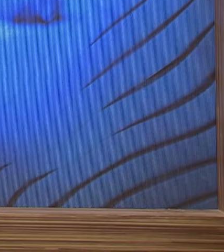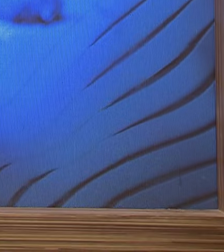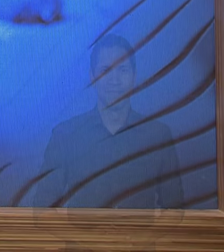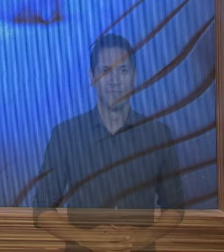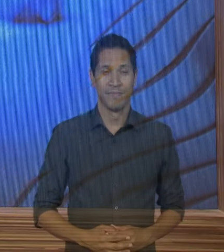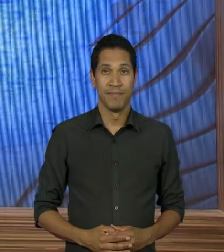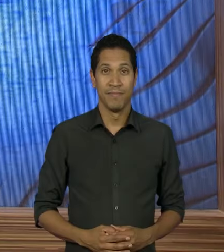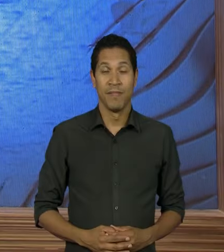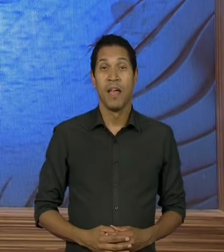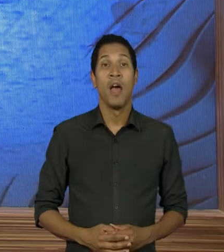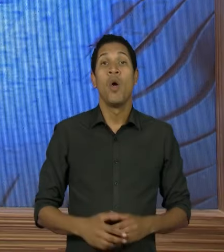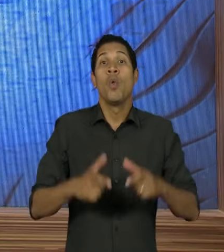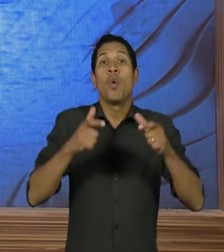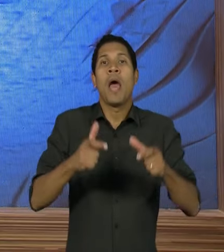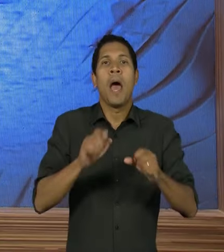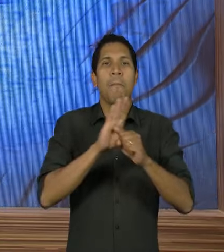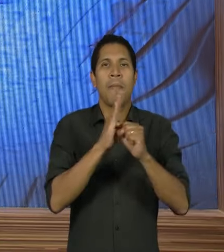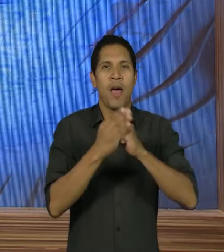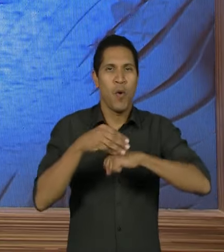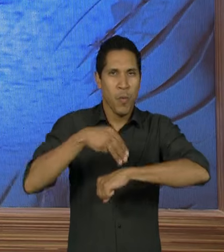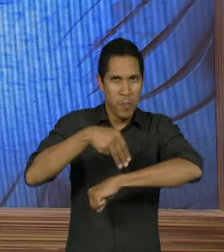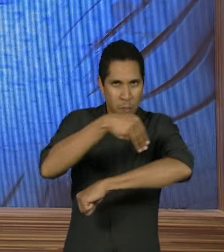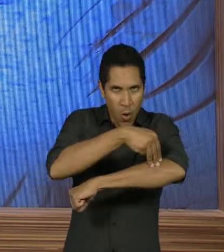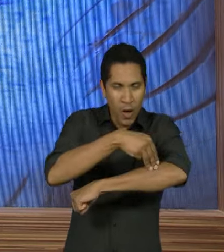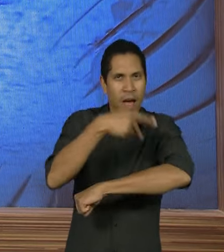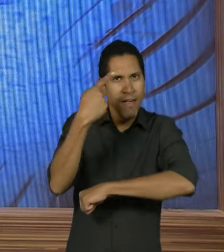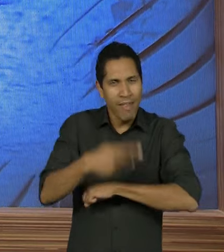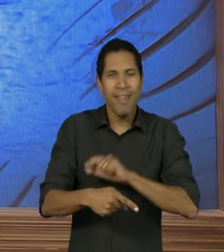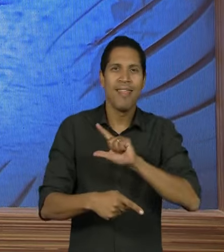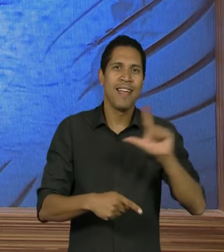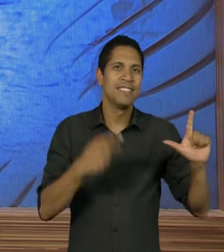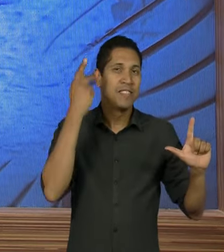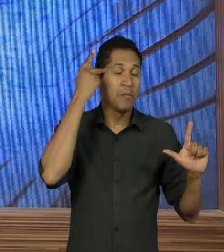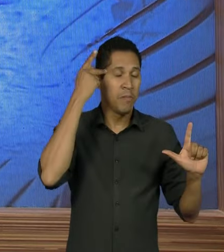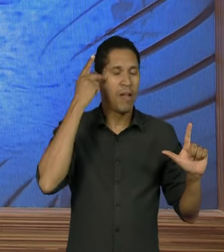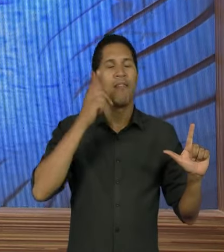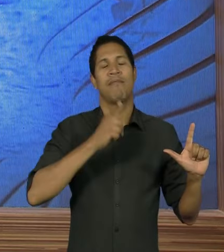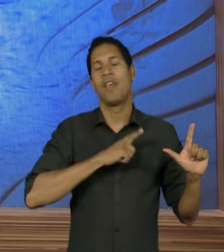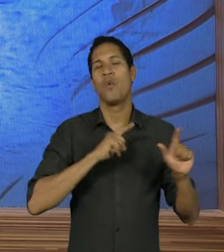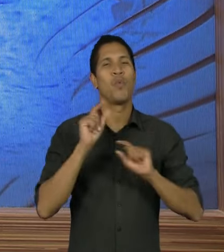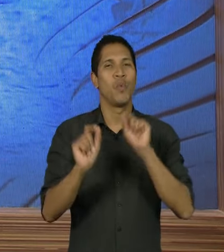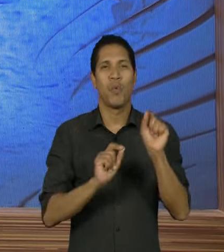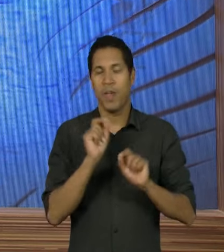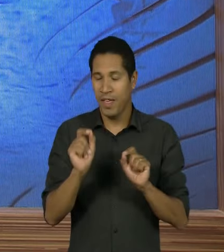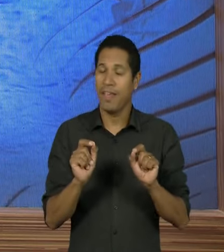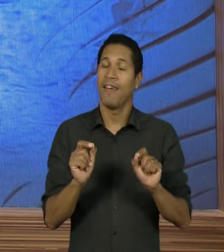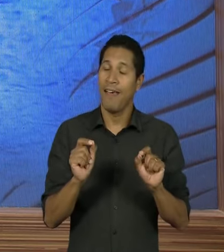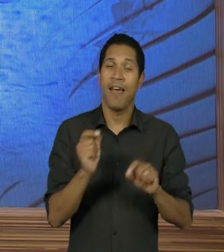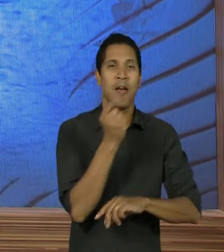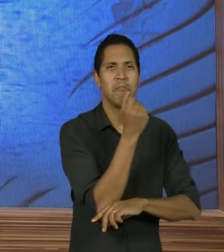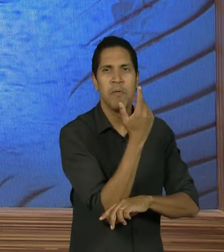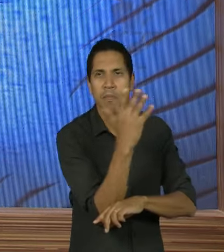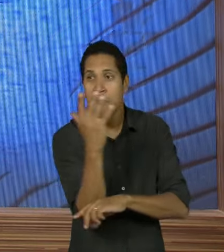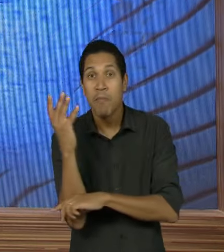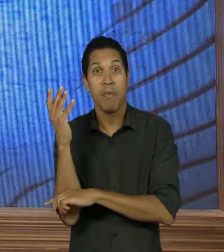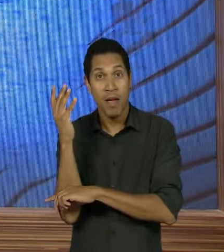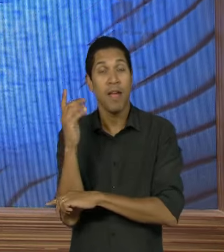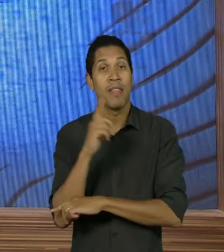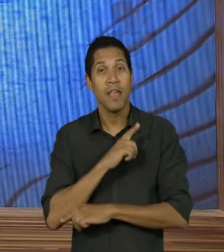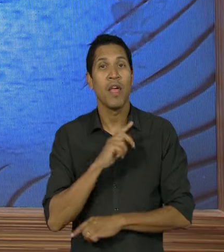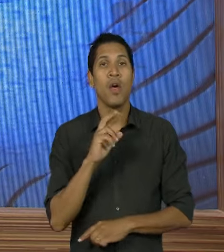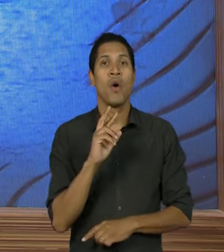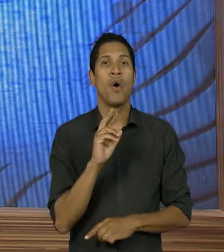A Moca, bairro tradicional da Zona Leste de São Paulo, abriga uma importante área verde da cidade, a Horta